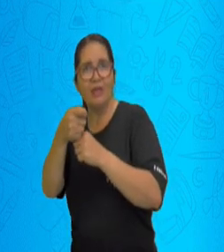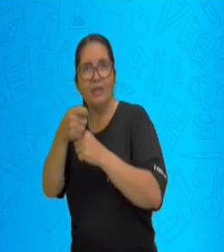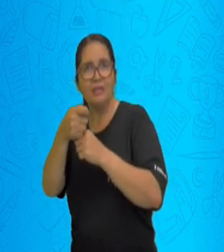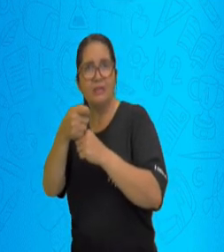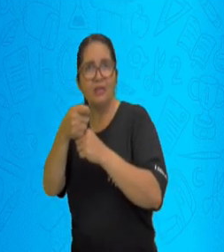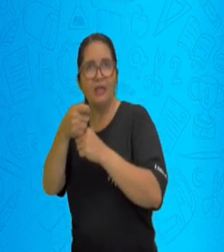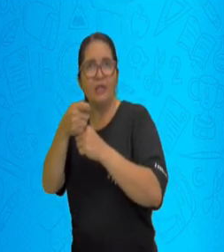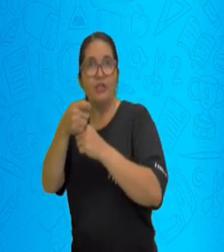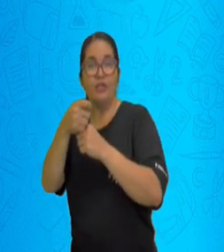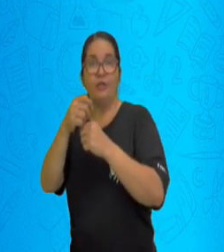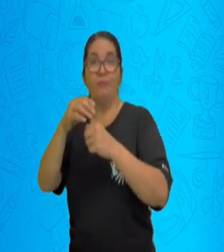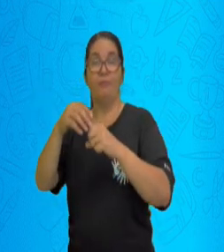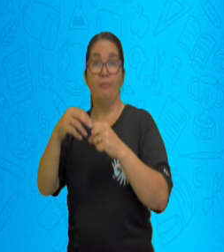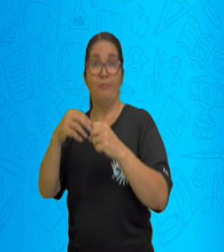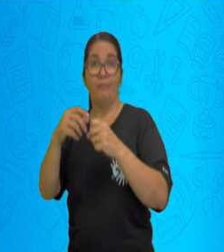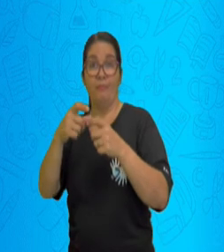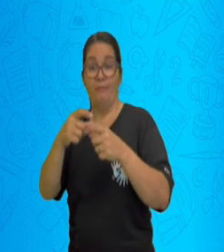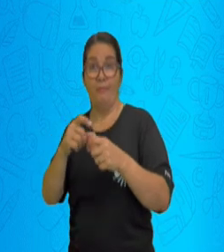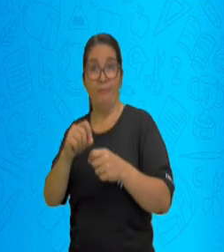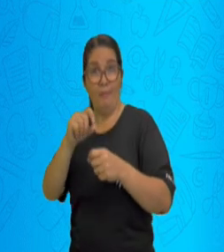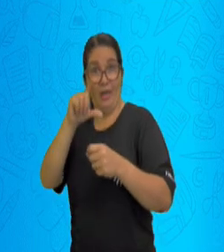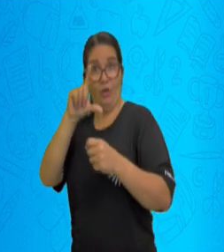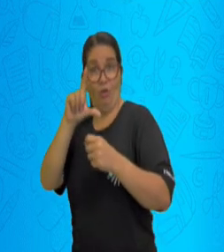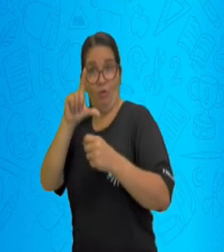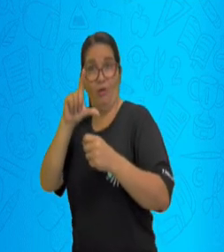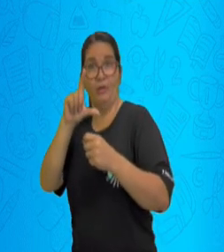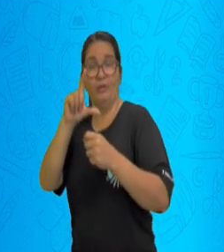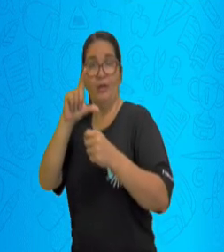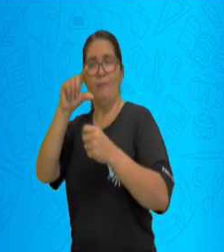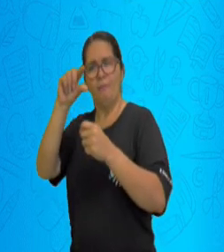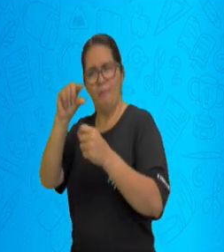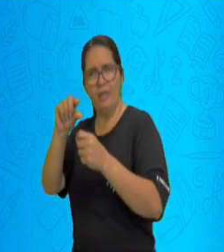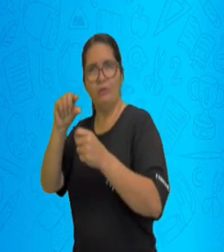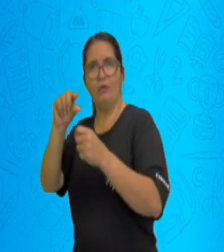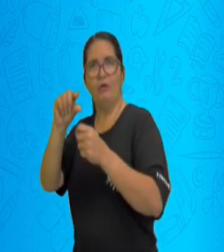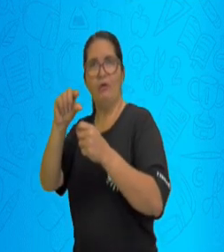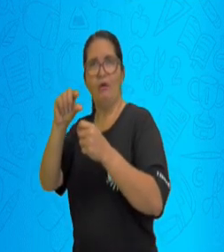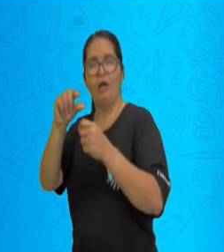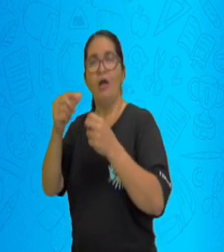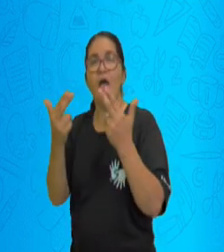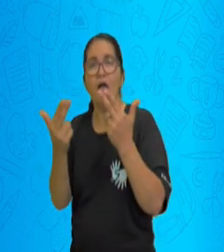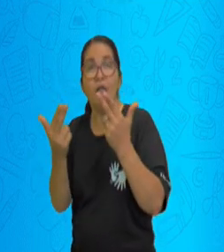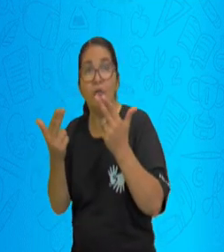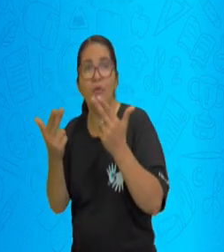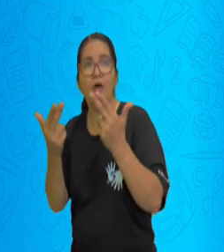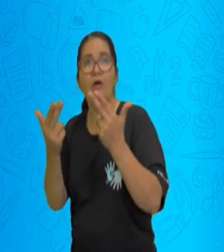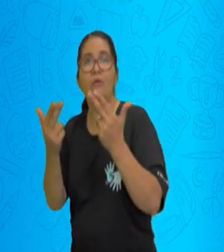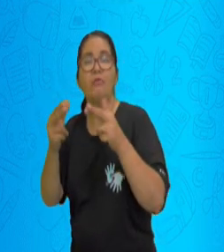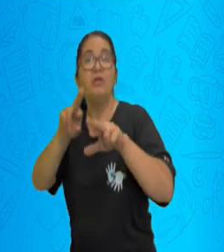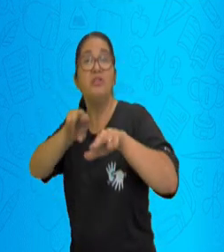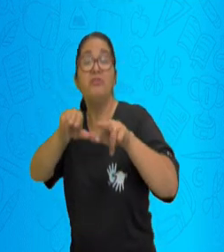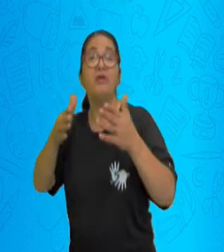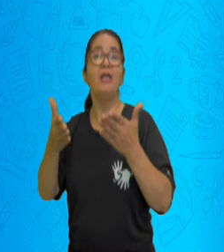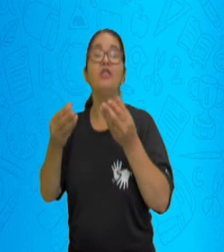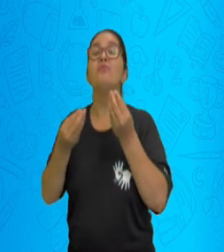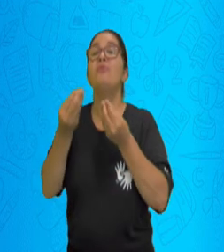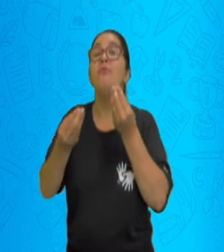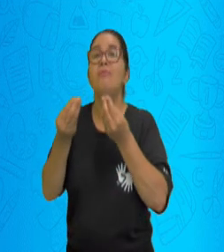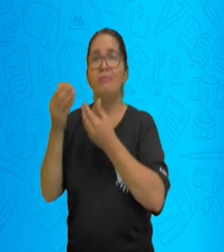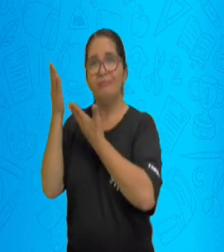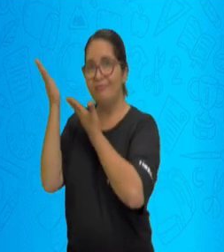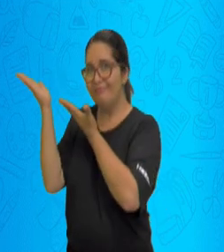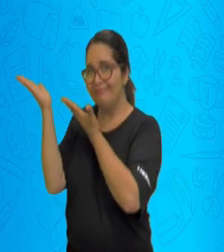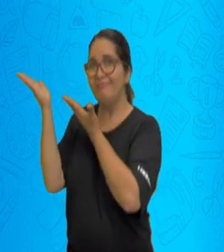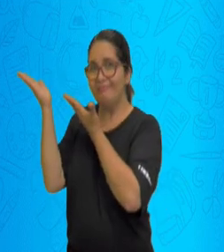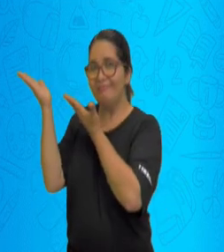maior. Então, nós temos que ver qual é o sistema, se é sistema de igualdade. Maior, menor, ou igual,